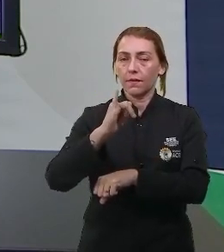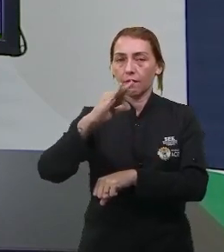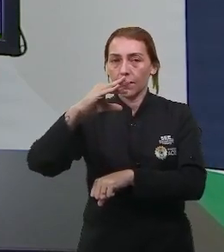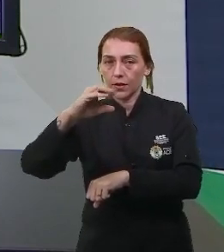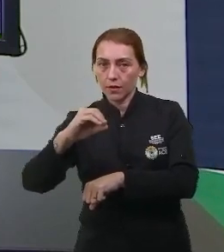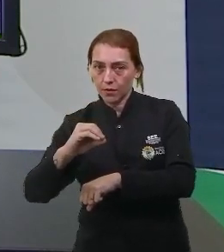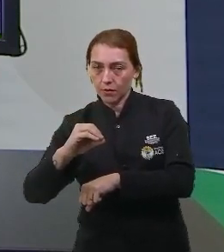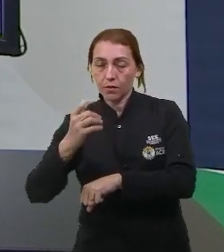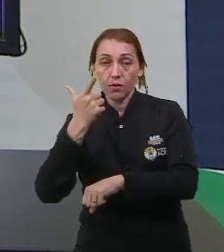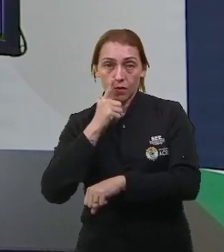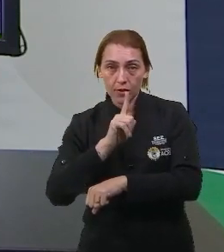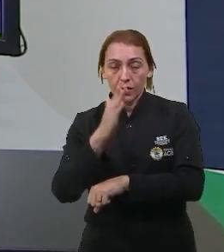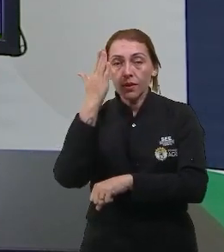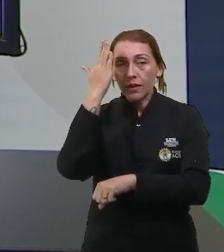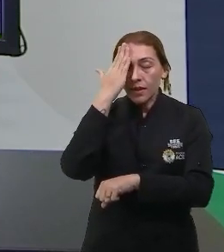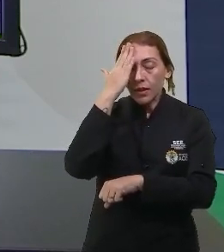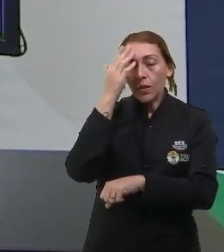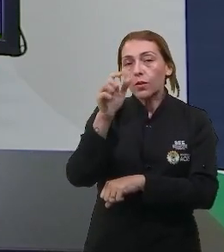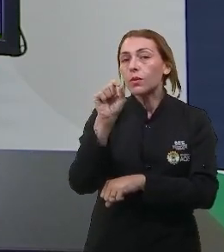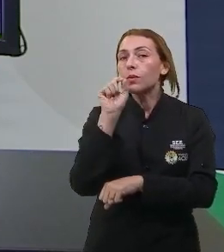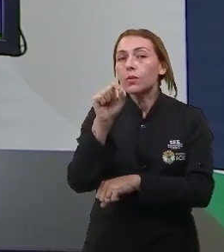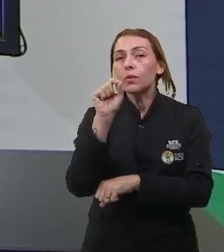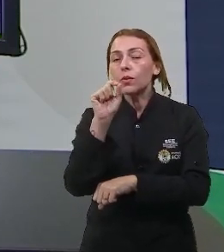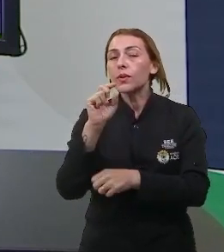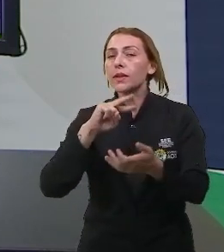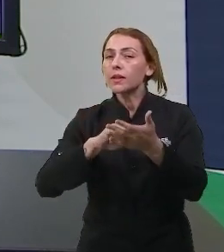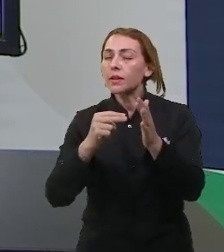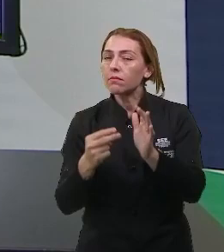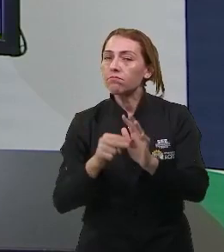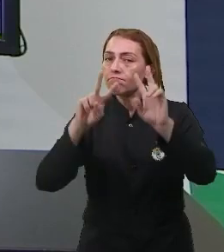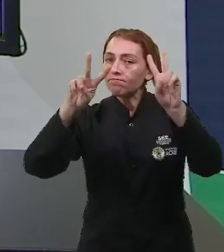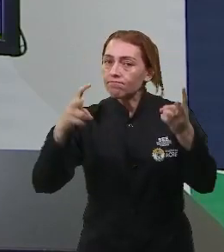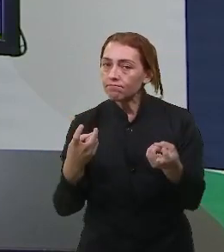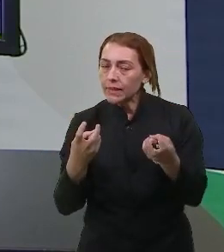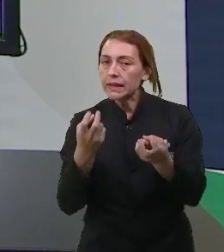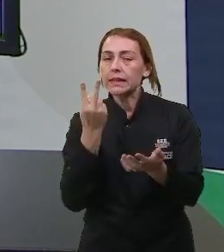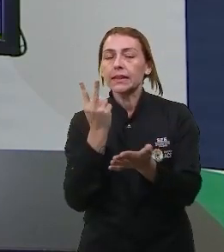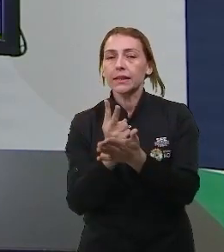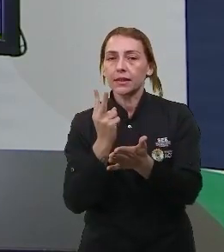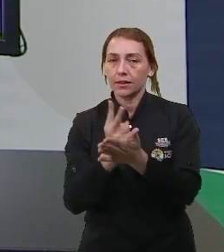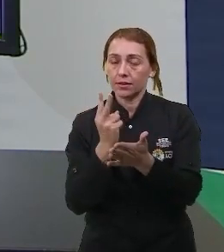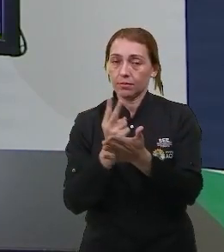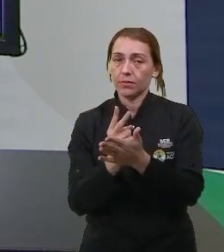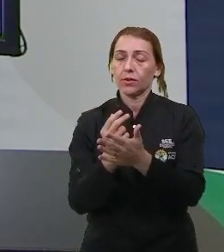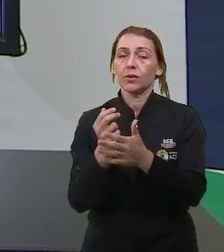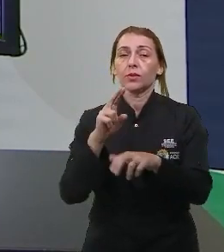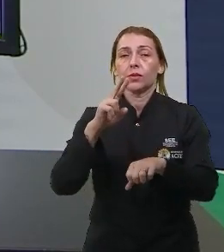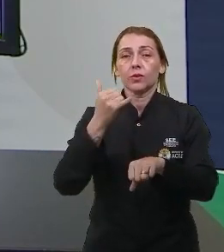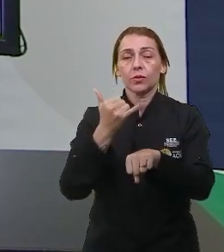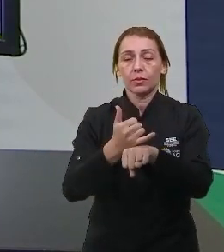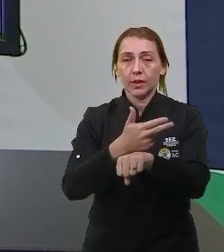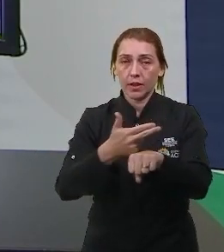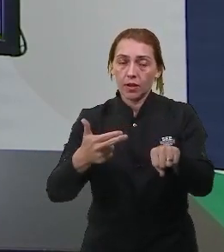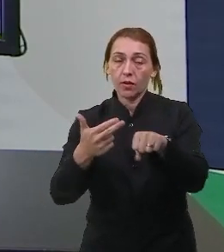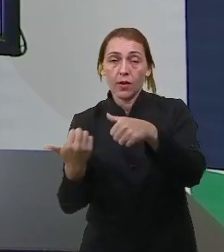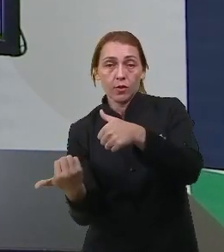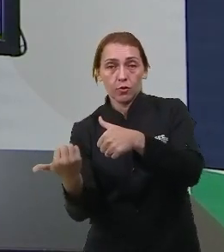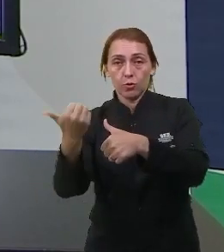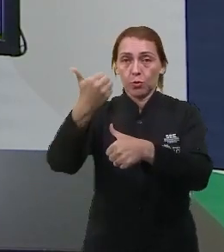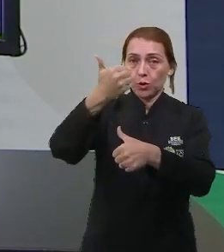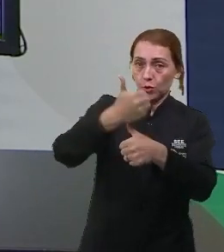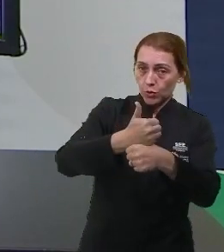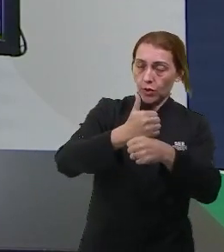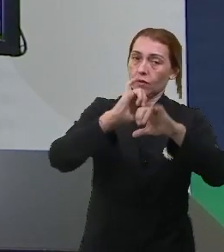conseguimos compreender o que que era o metal de sacrifício sempre um metal que vai se oxidar